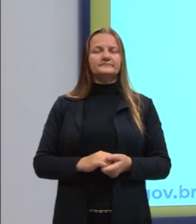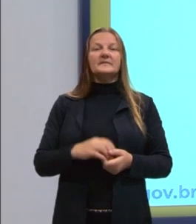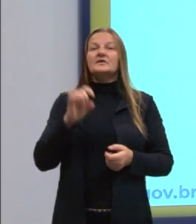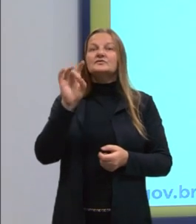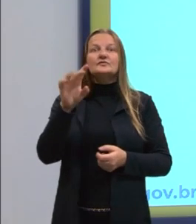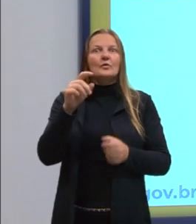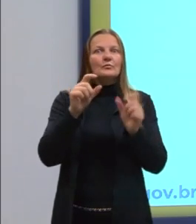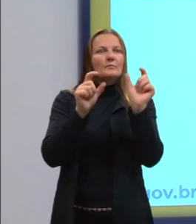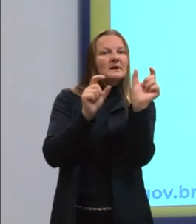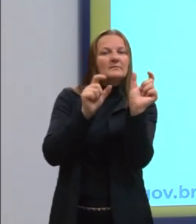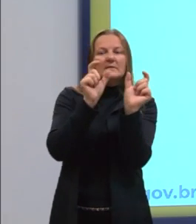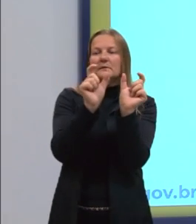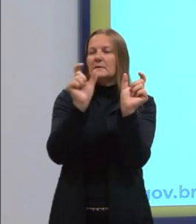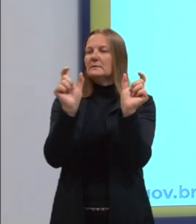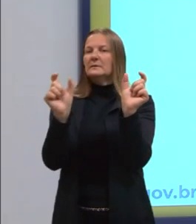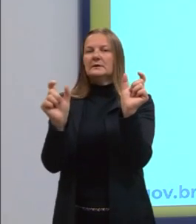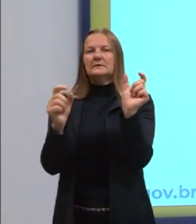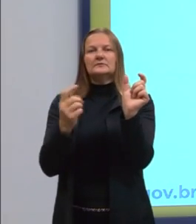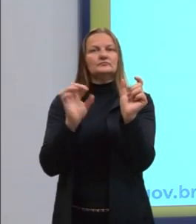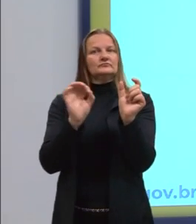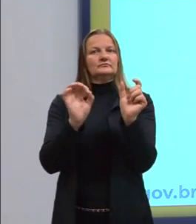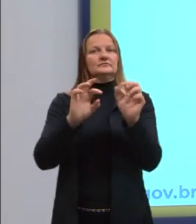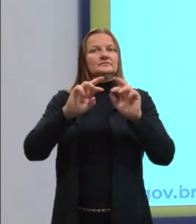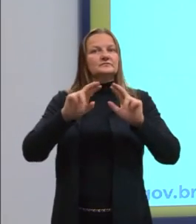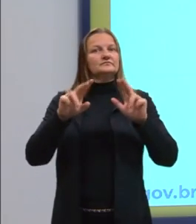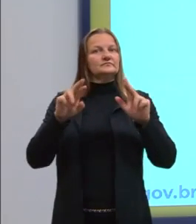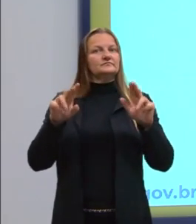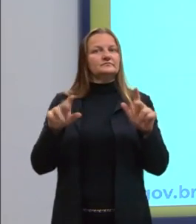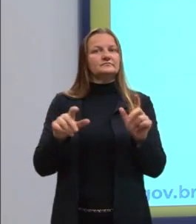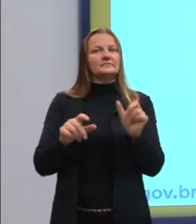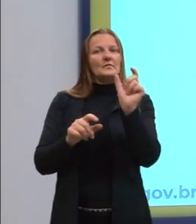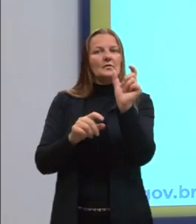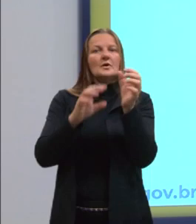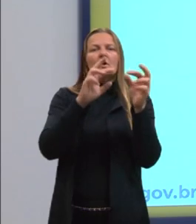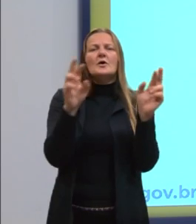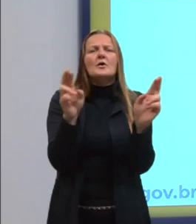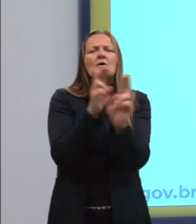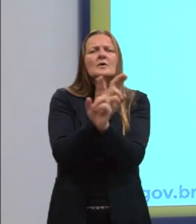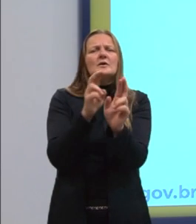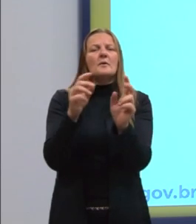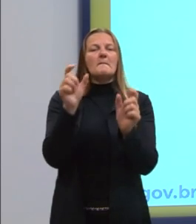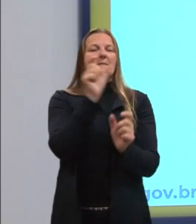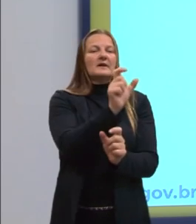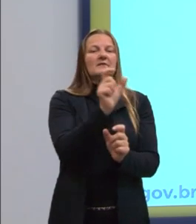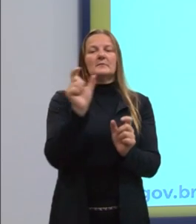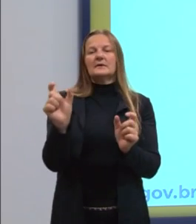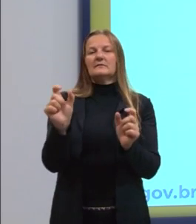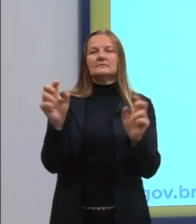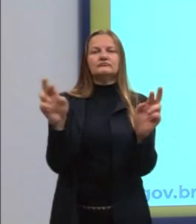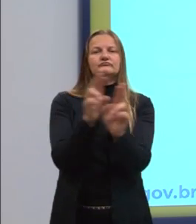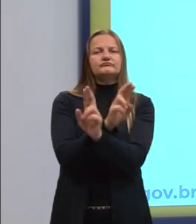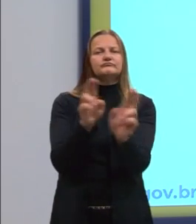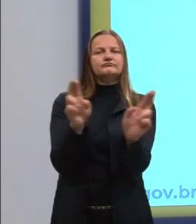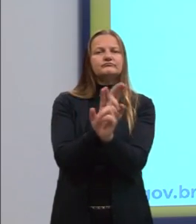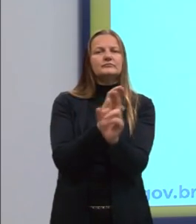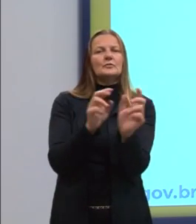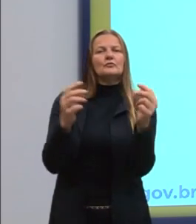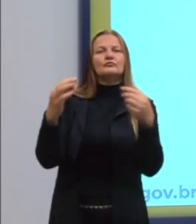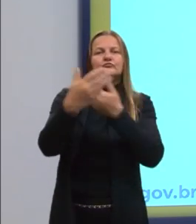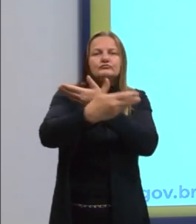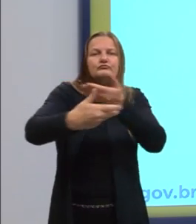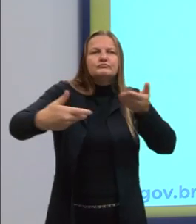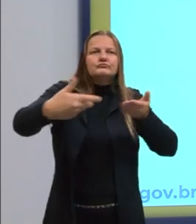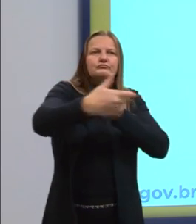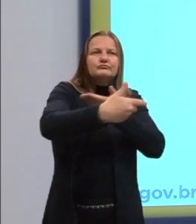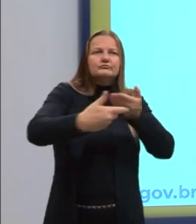mais só as palavras de maneira isolada. A gente vai entender a relação que essas palavras vão estabelecer umas com